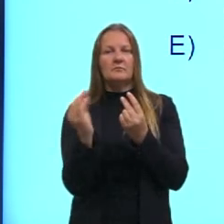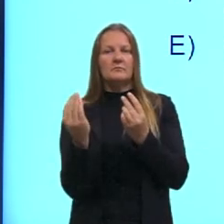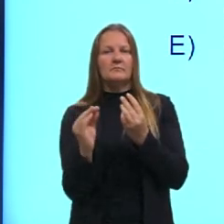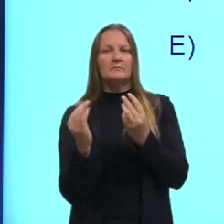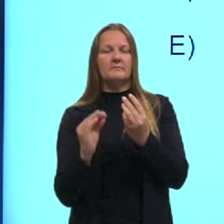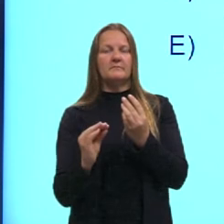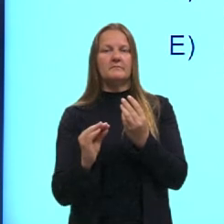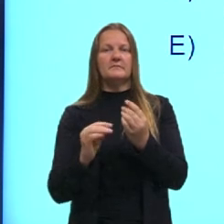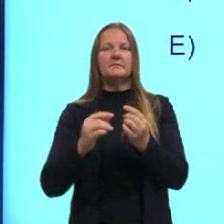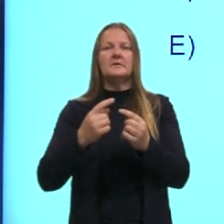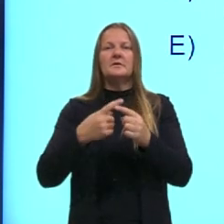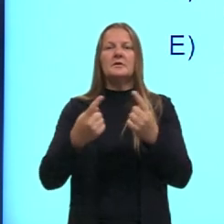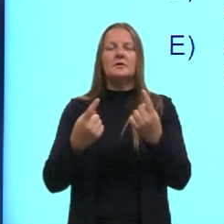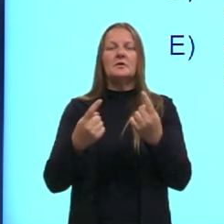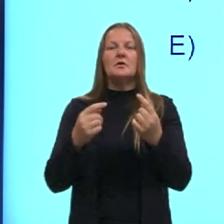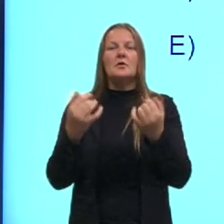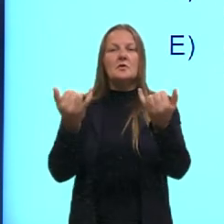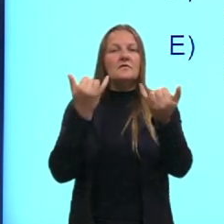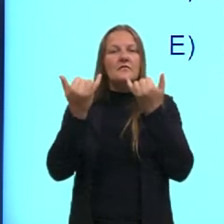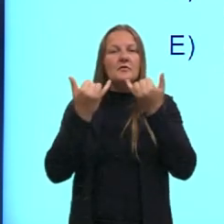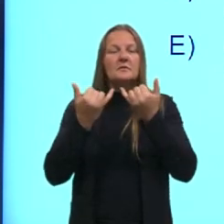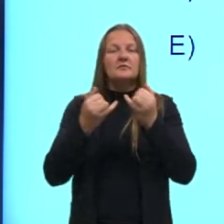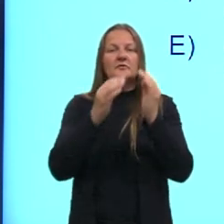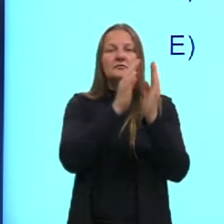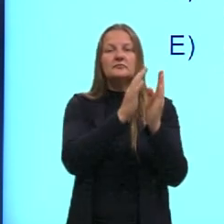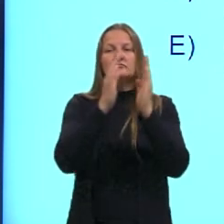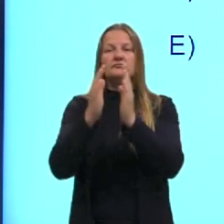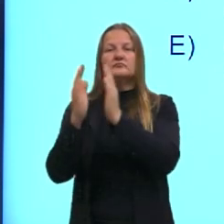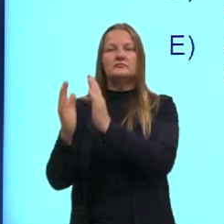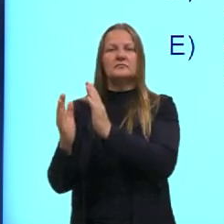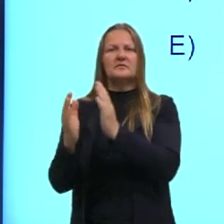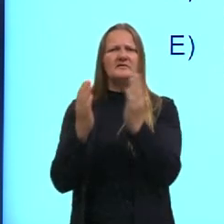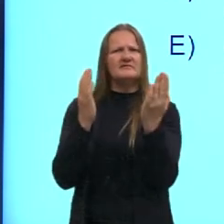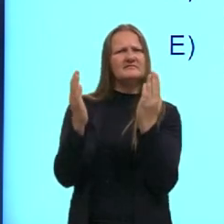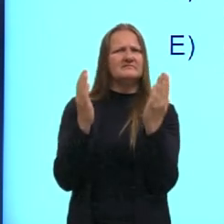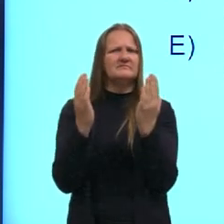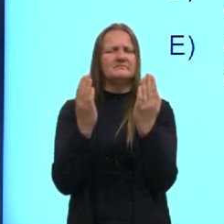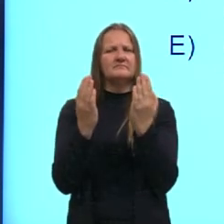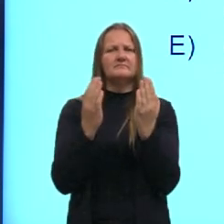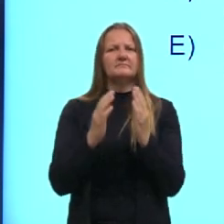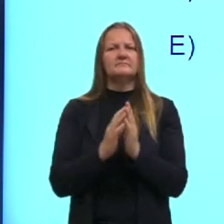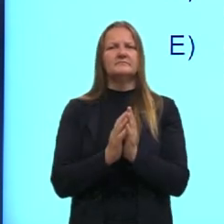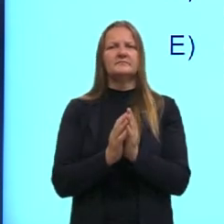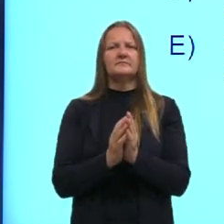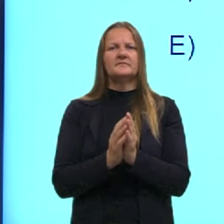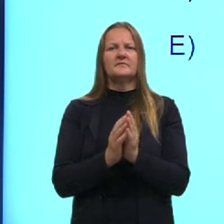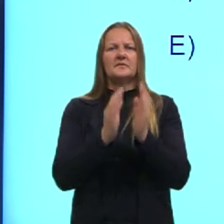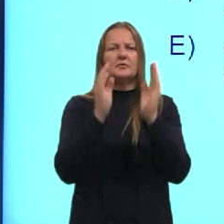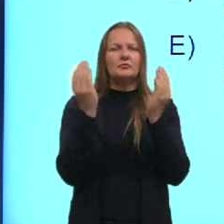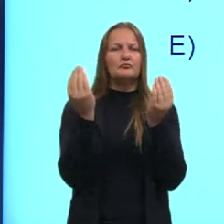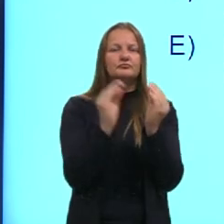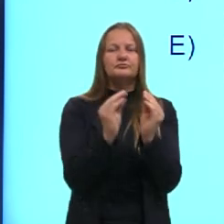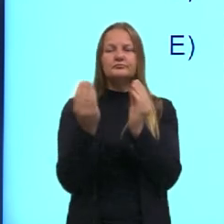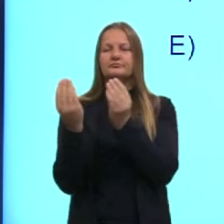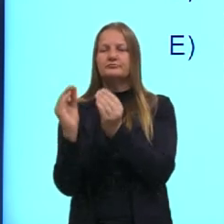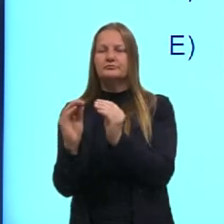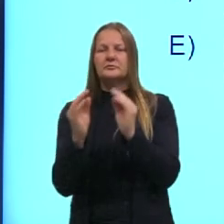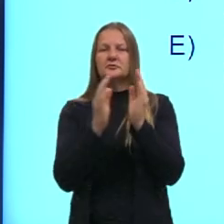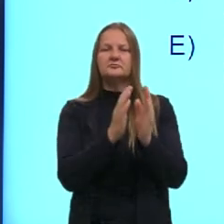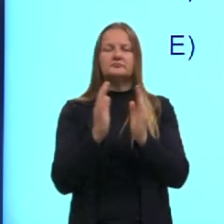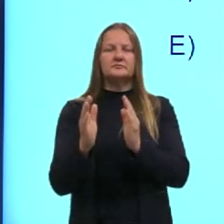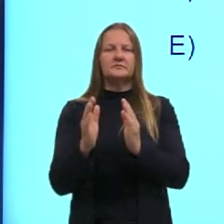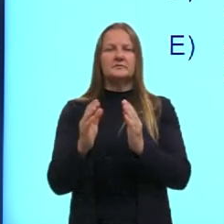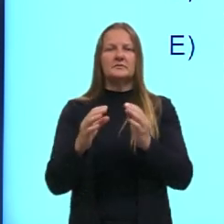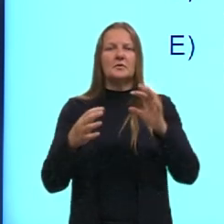dispondo as informações de modo paralelo? seja, orações que só são colocadinhas ali uma ao lado da outra sem